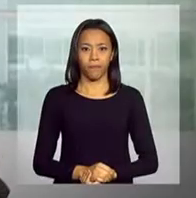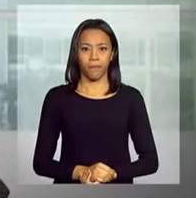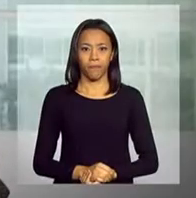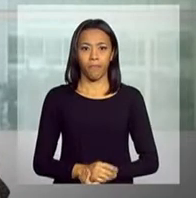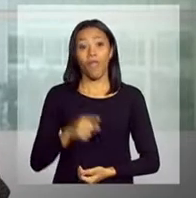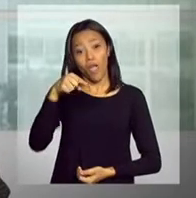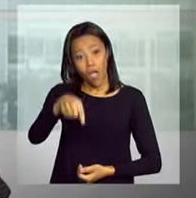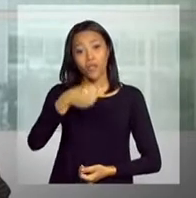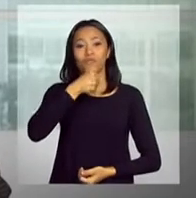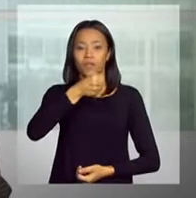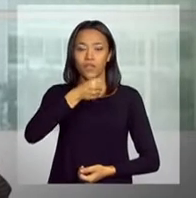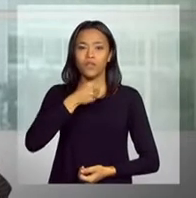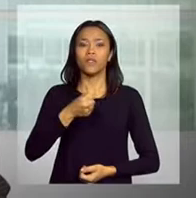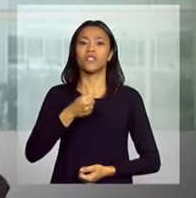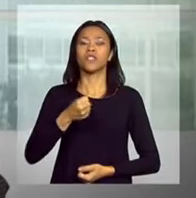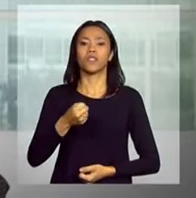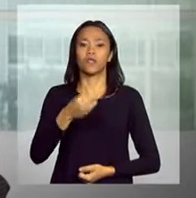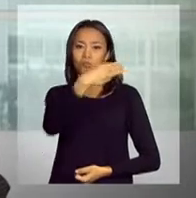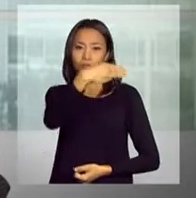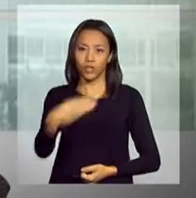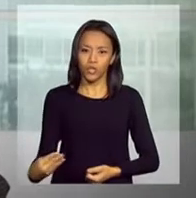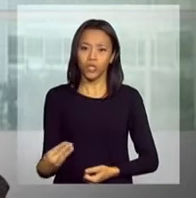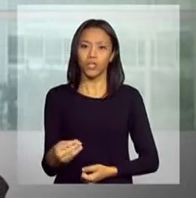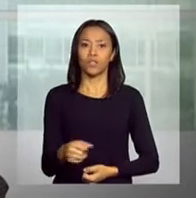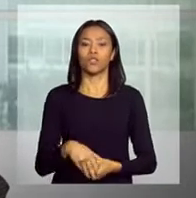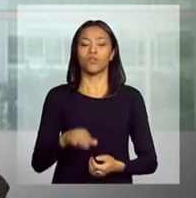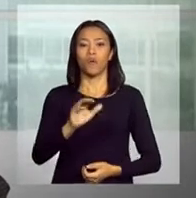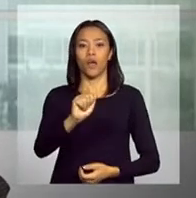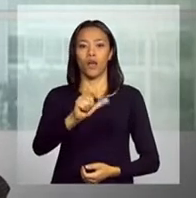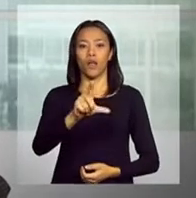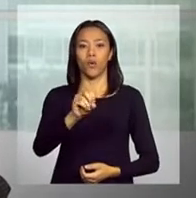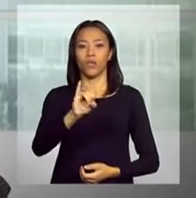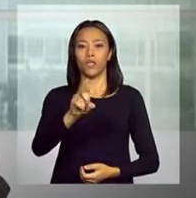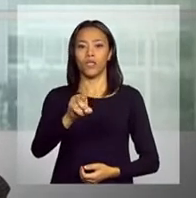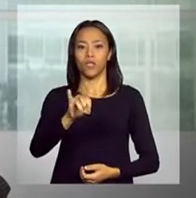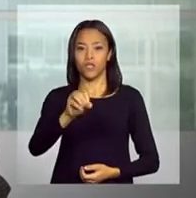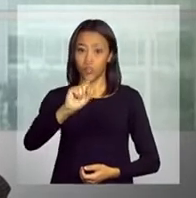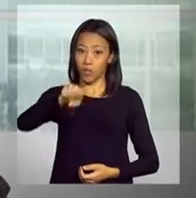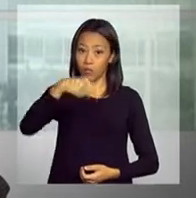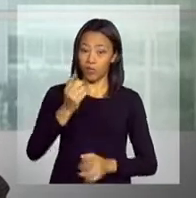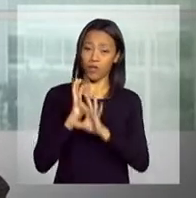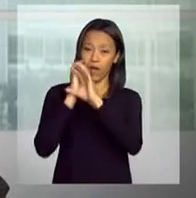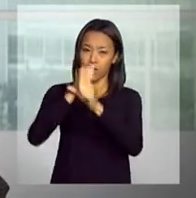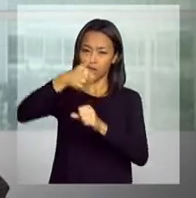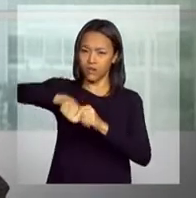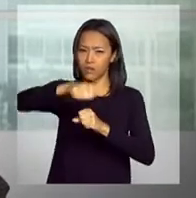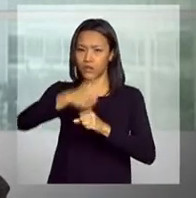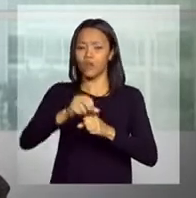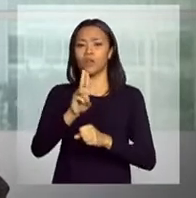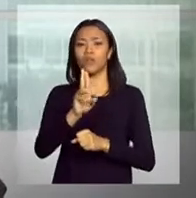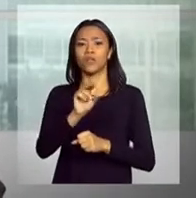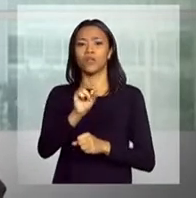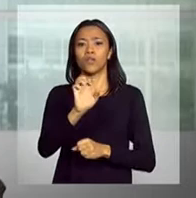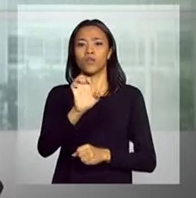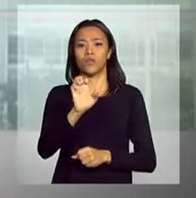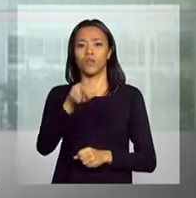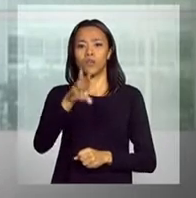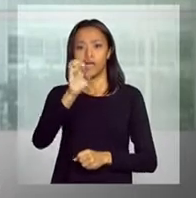Esta foi a entrevista coletiva do ministro da Educação, Aluísio Mercadante, após o balanço final do Enem 2013.